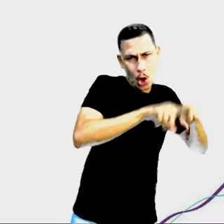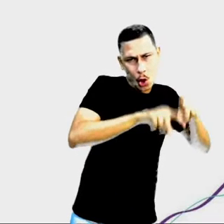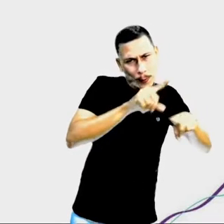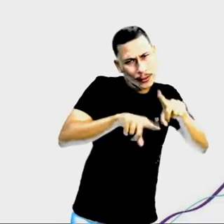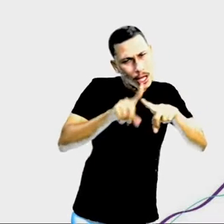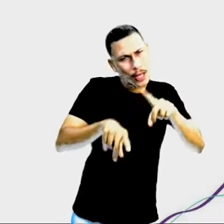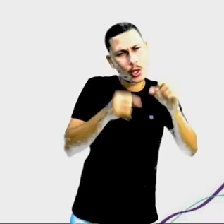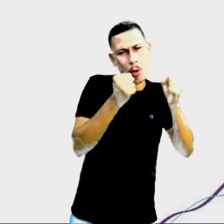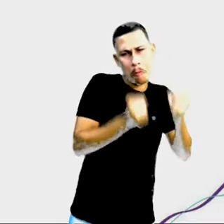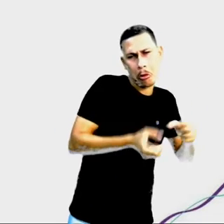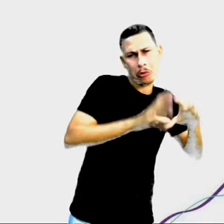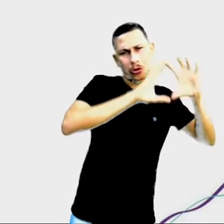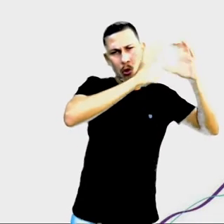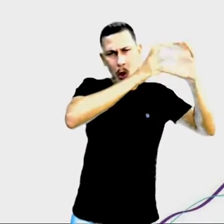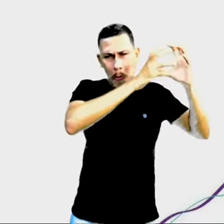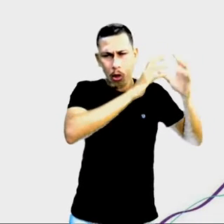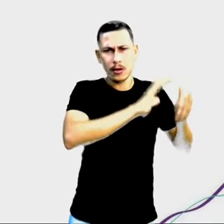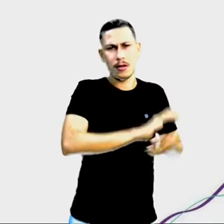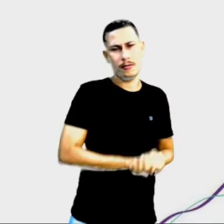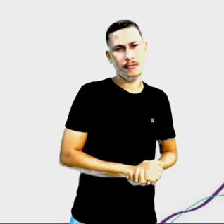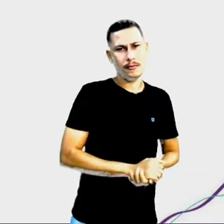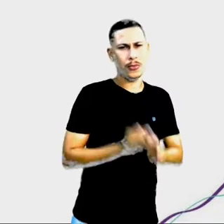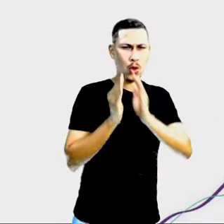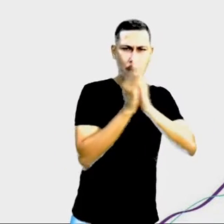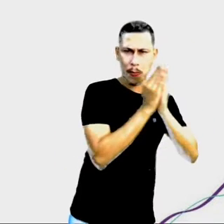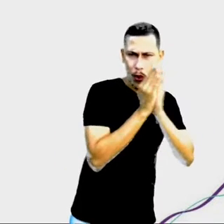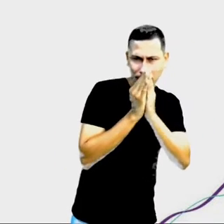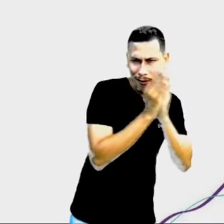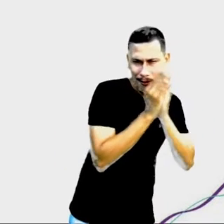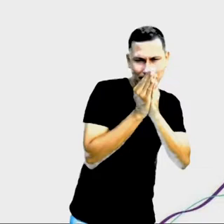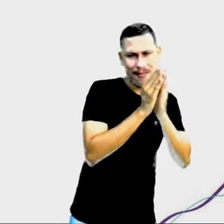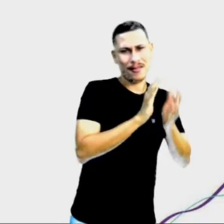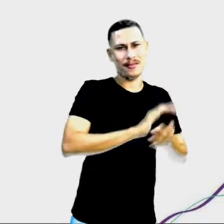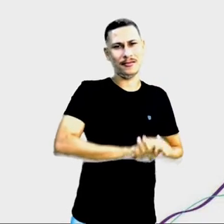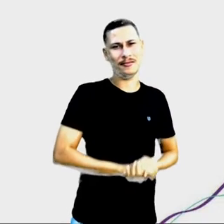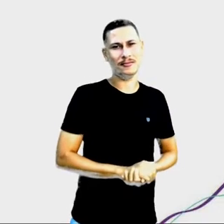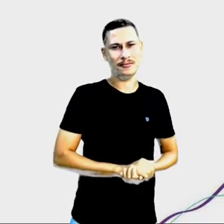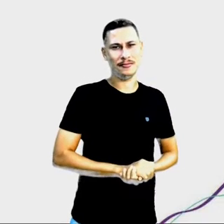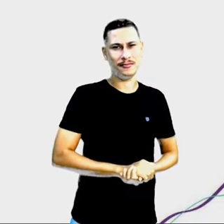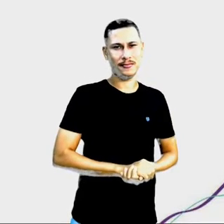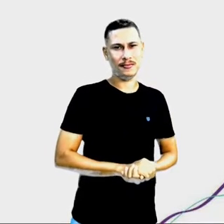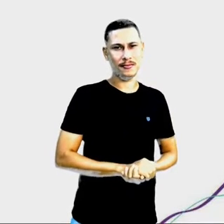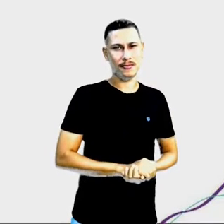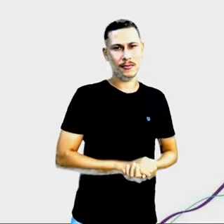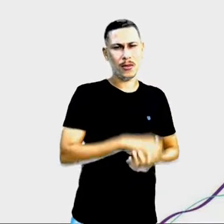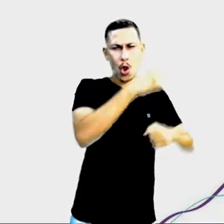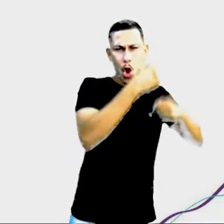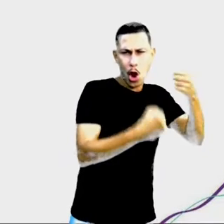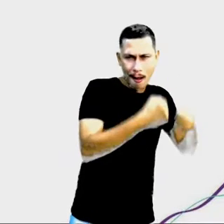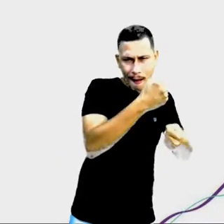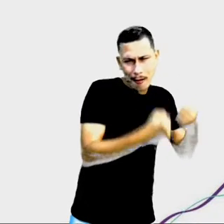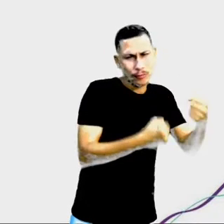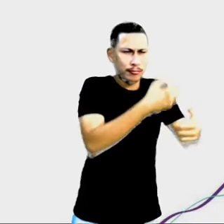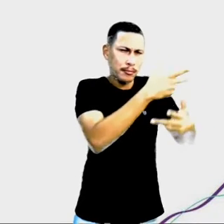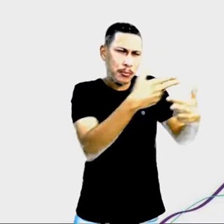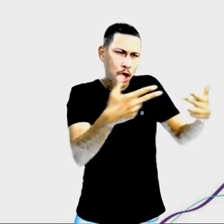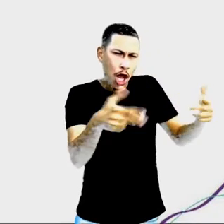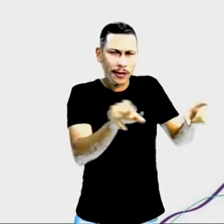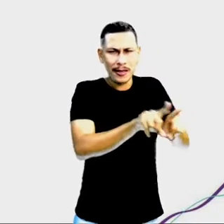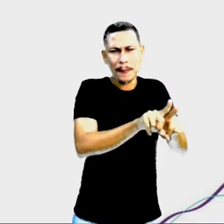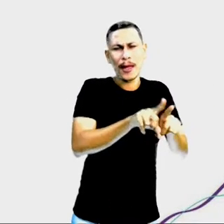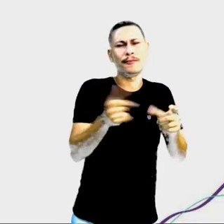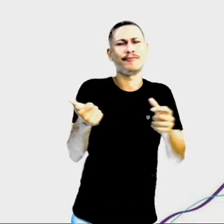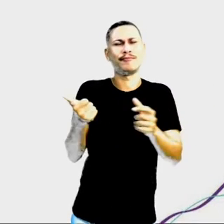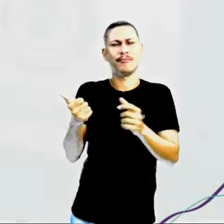pode ser uma bola, uma boneca, um carrinho E o que é